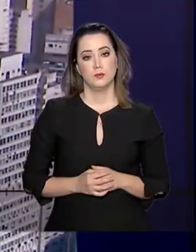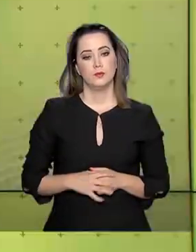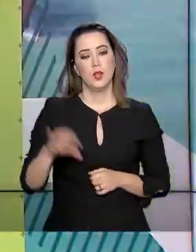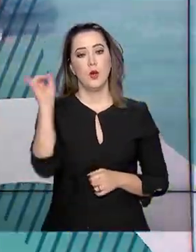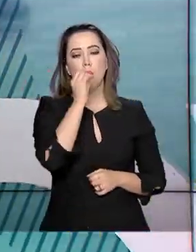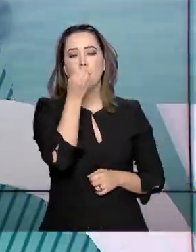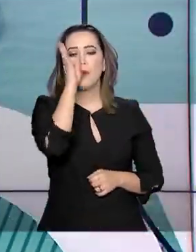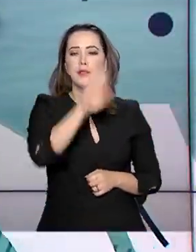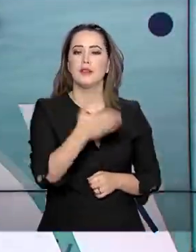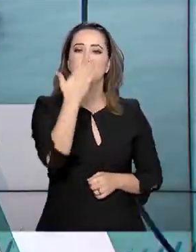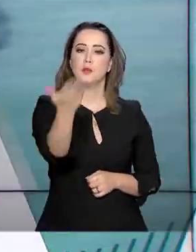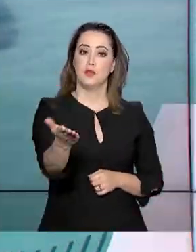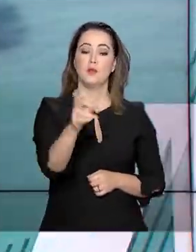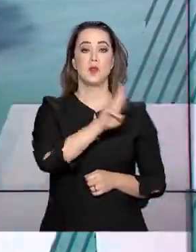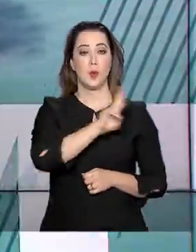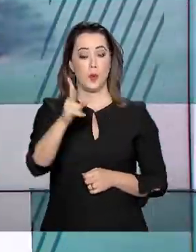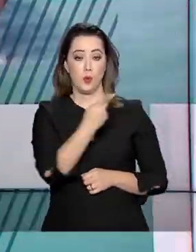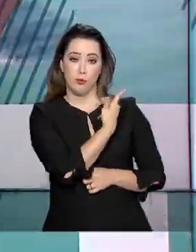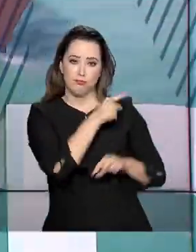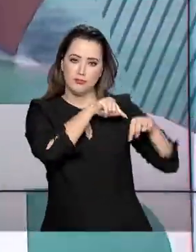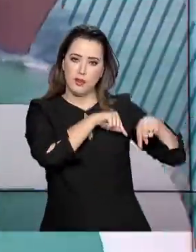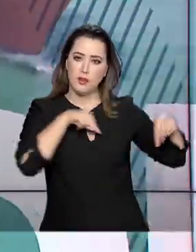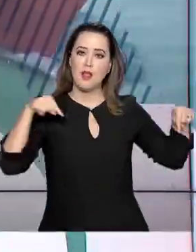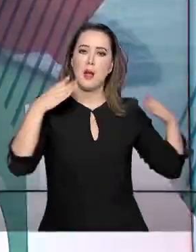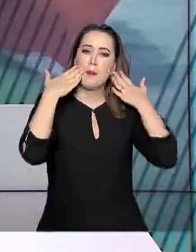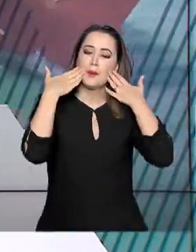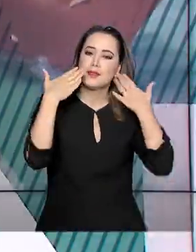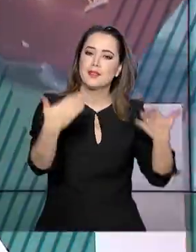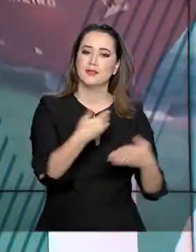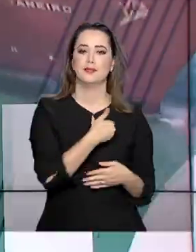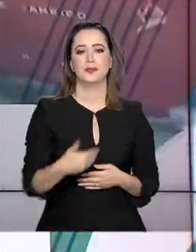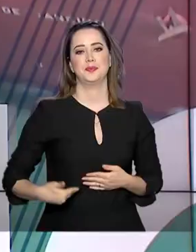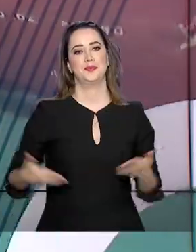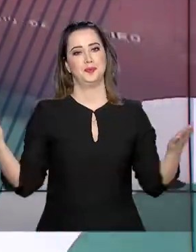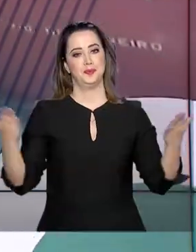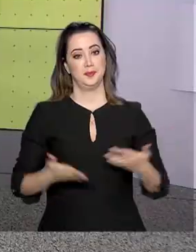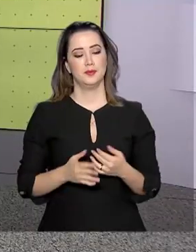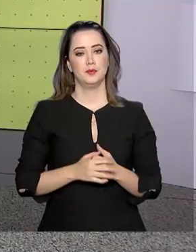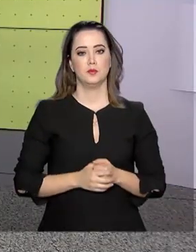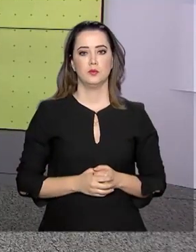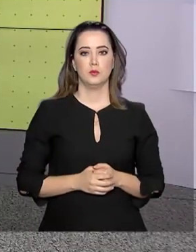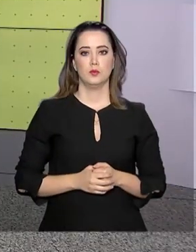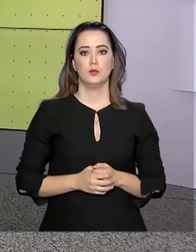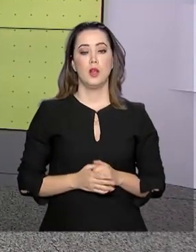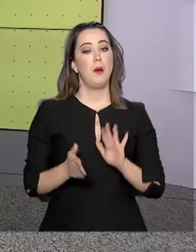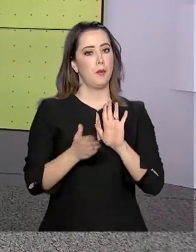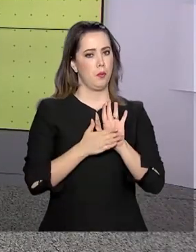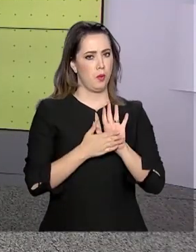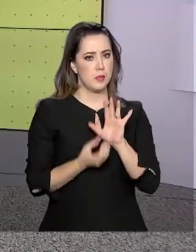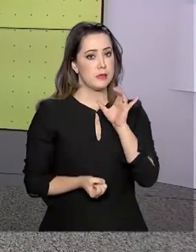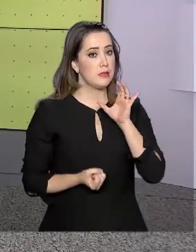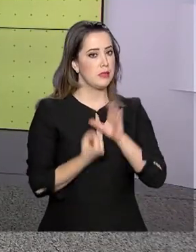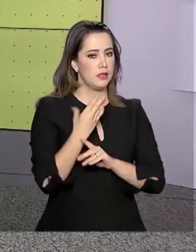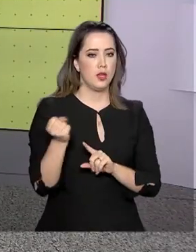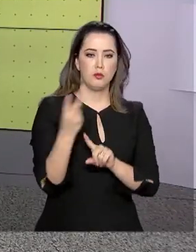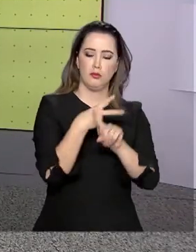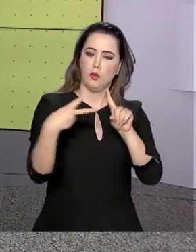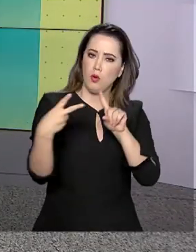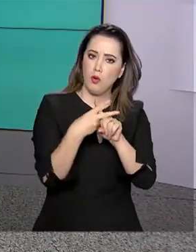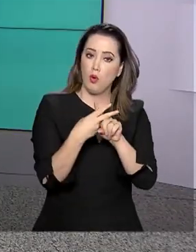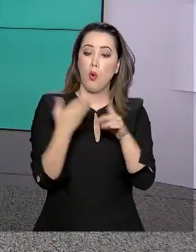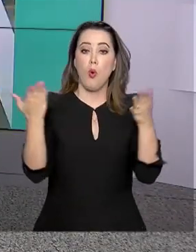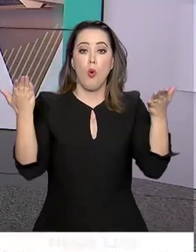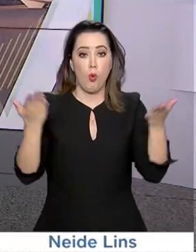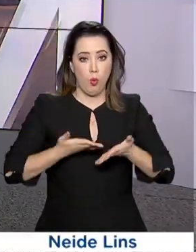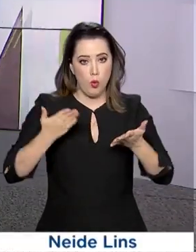Olá, boa tarde para você. Eu sou o Roberto Camargo e estamos de volta com o Governo Agora. A proposta que cria a nova Previdência